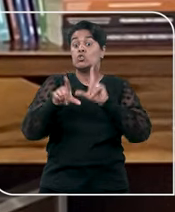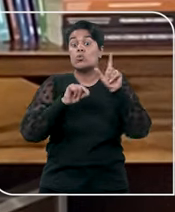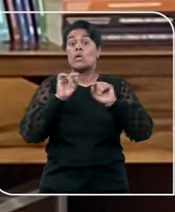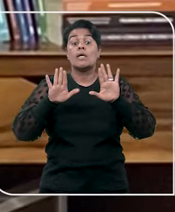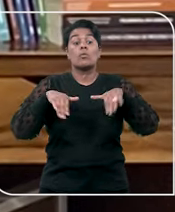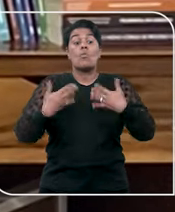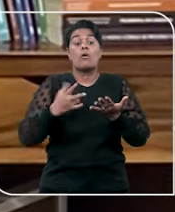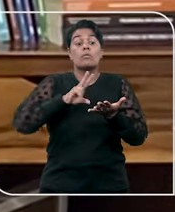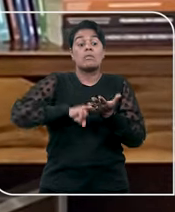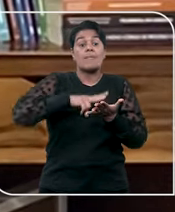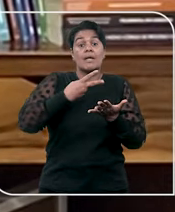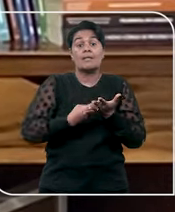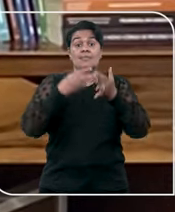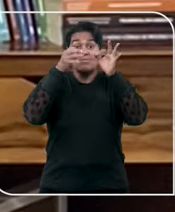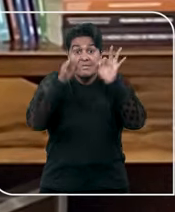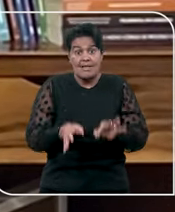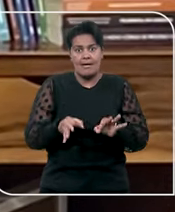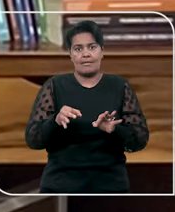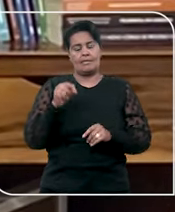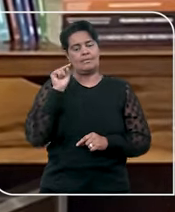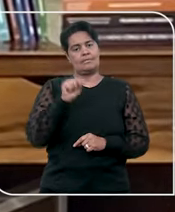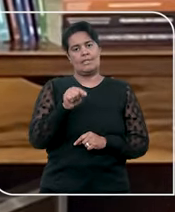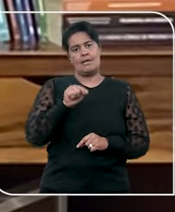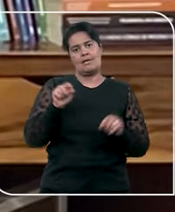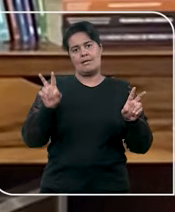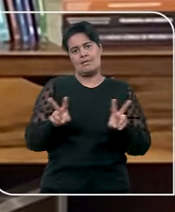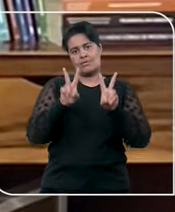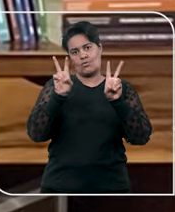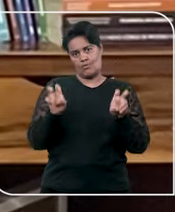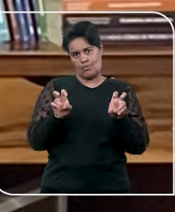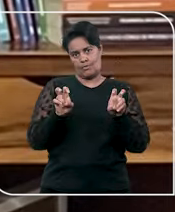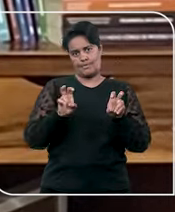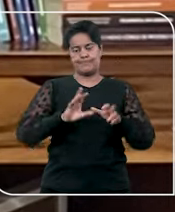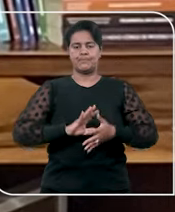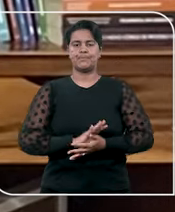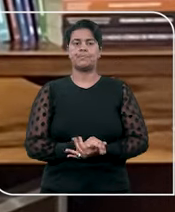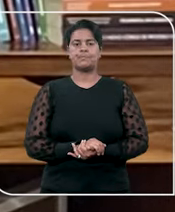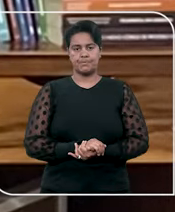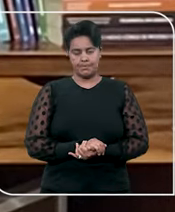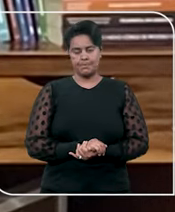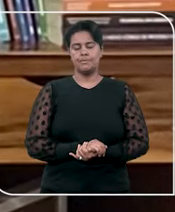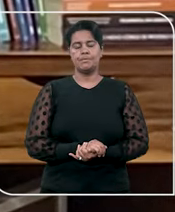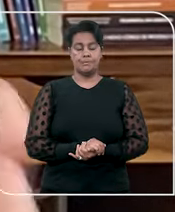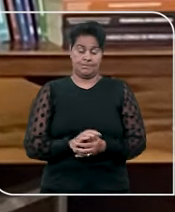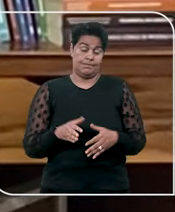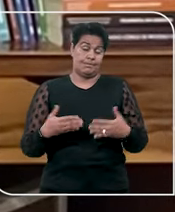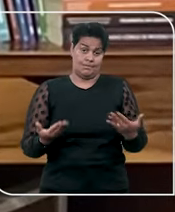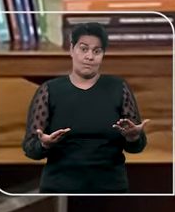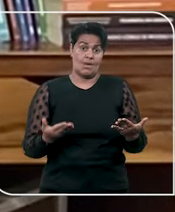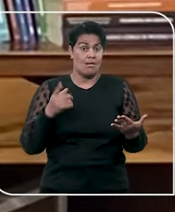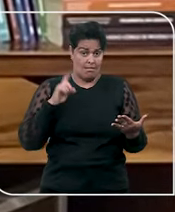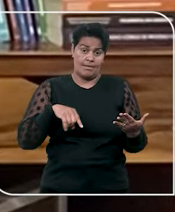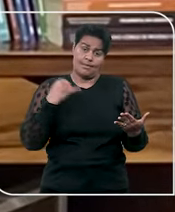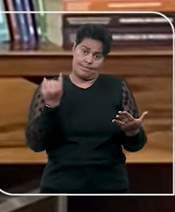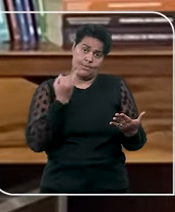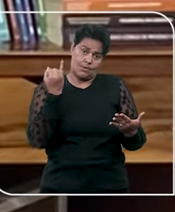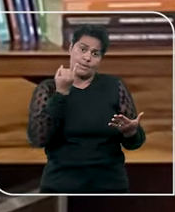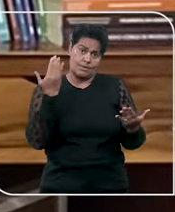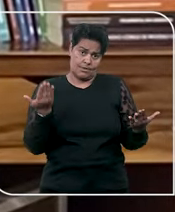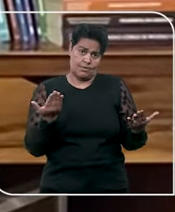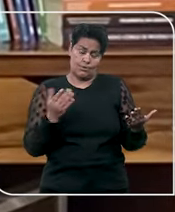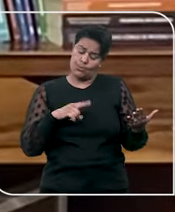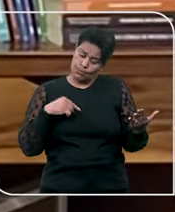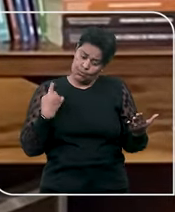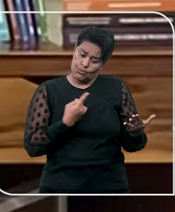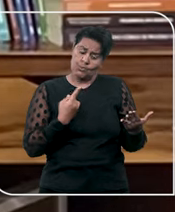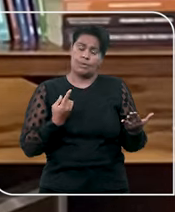interpretação e aplicação dos dispositivos da legislação federal. Essa função de extrema importância. E a gente